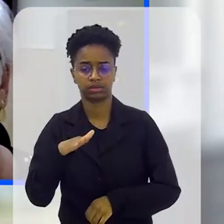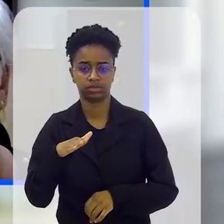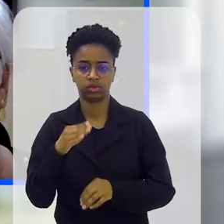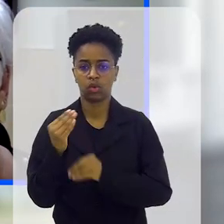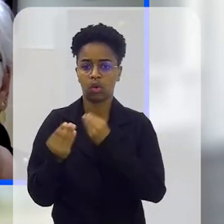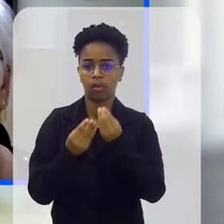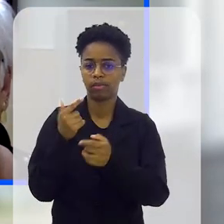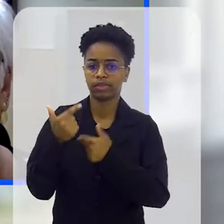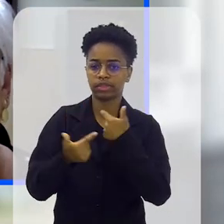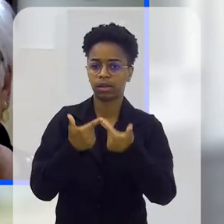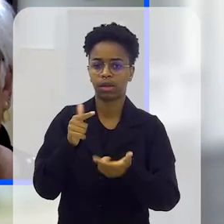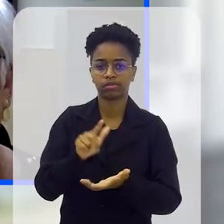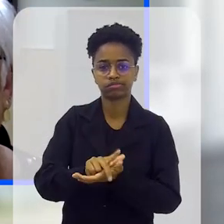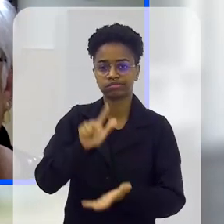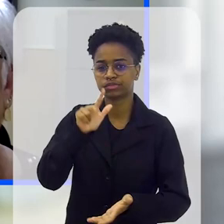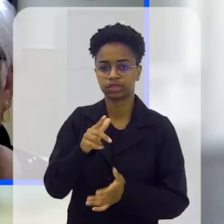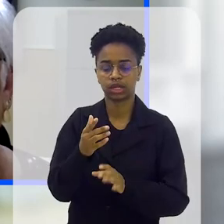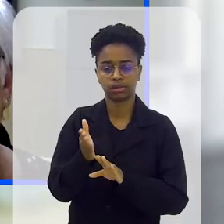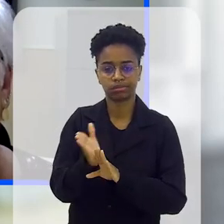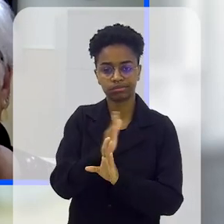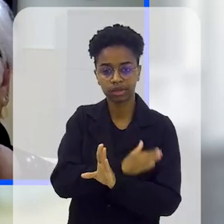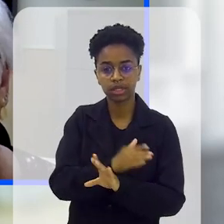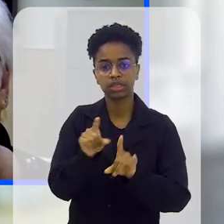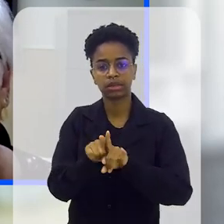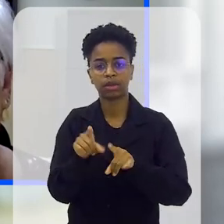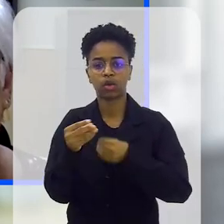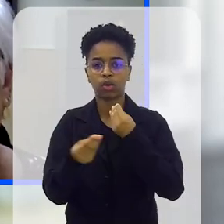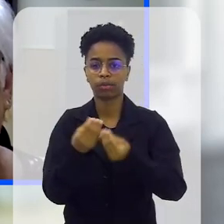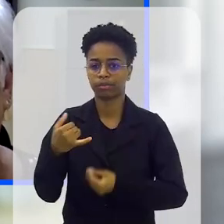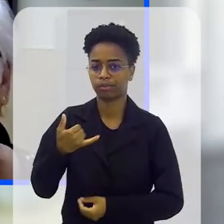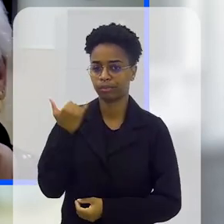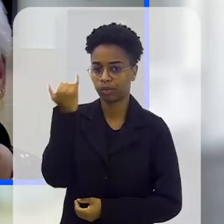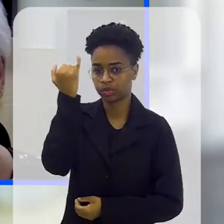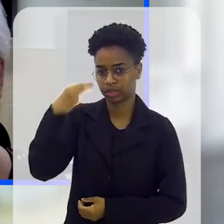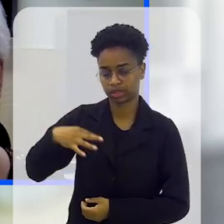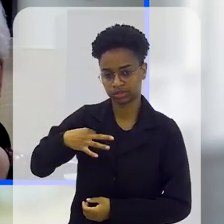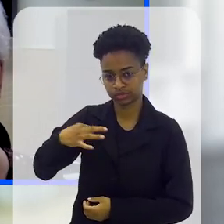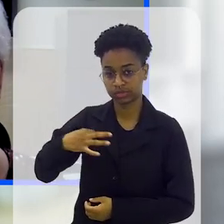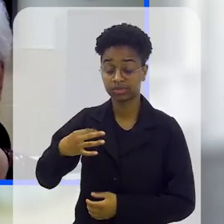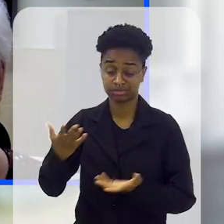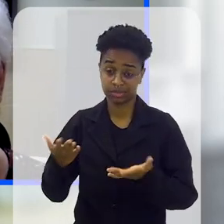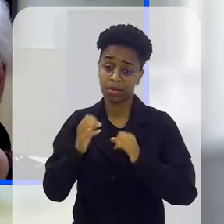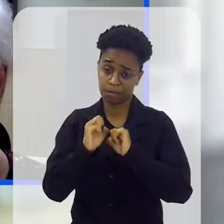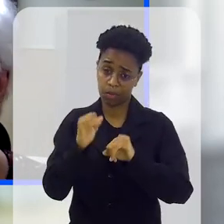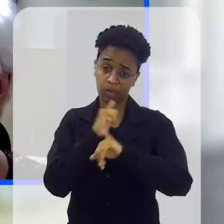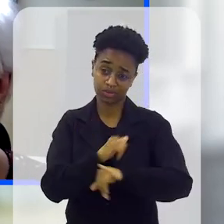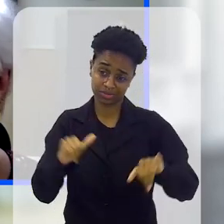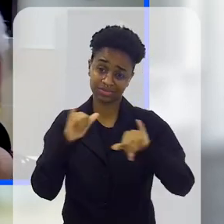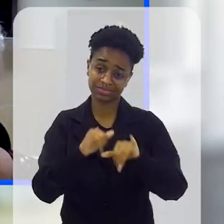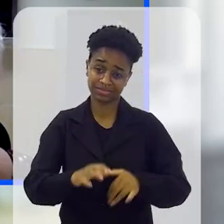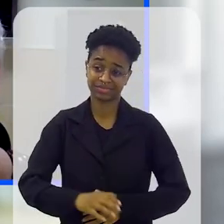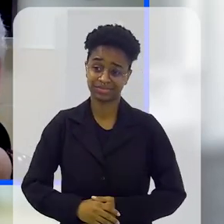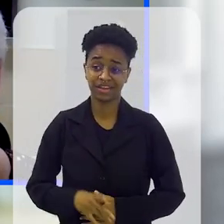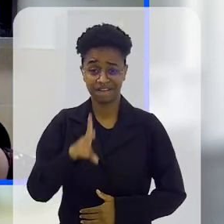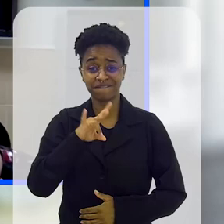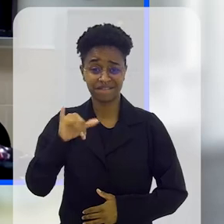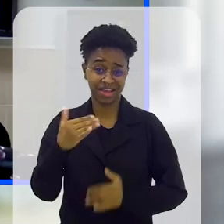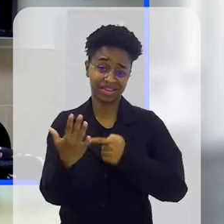mais sobre esse trabalho de diagnóstico precoce e da importância do voluntário. Isso que nós fomos falando isso aqui tudo, né? Podia ser divulgado,